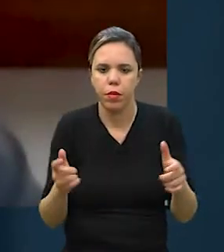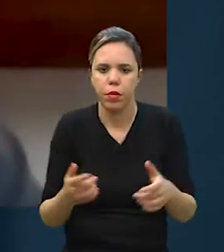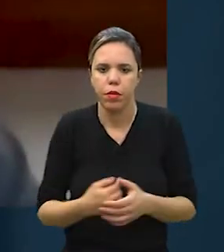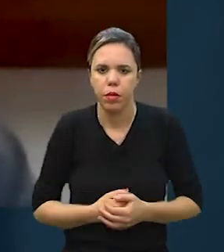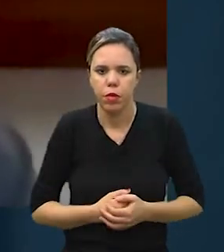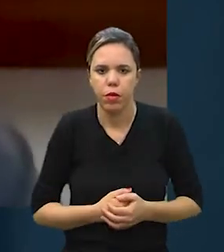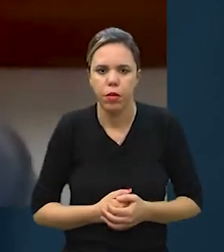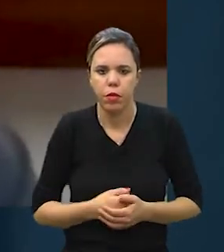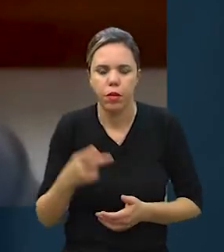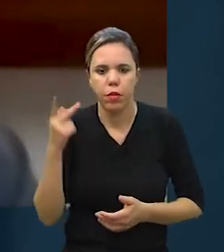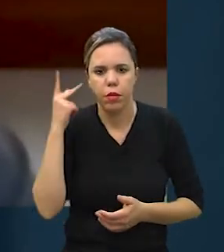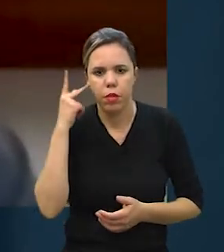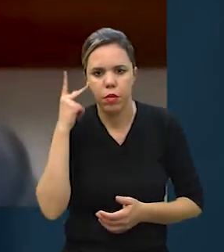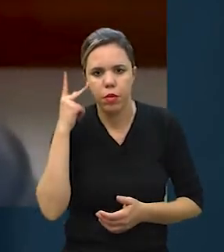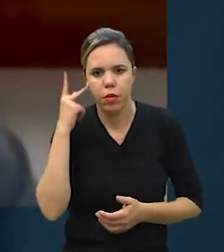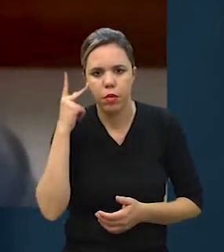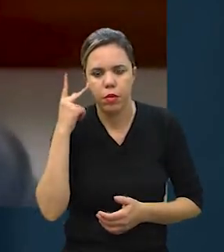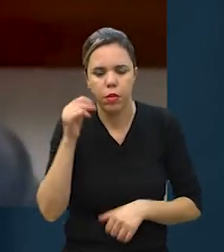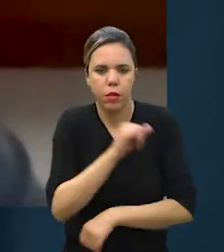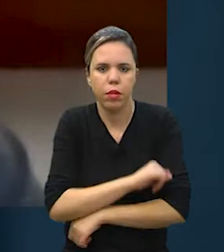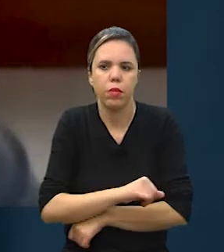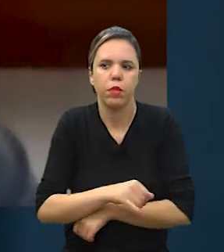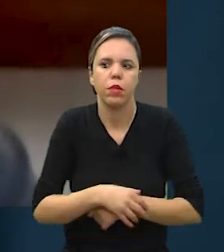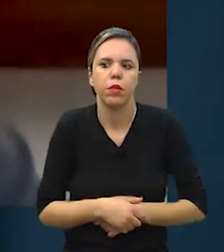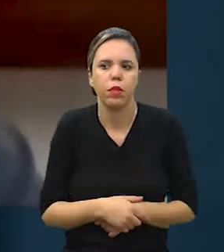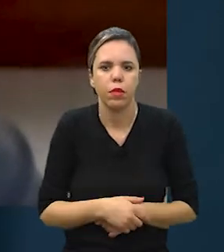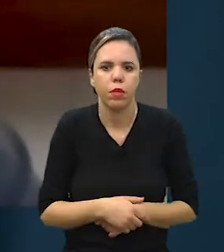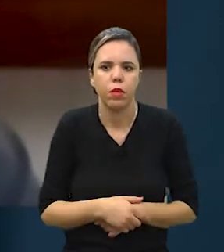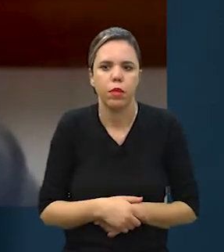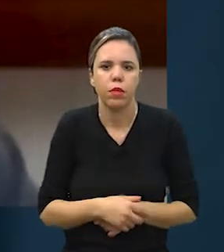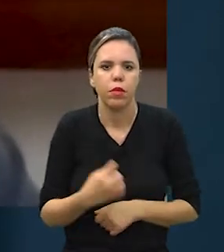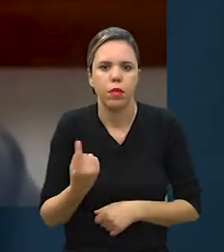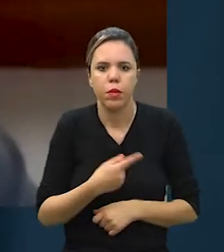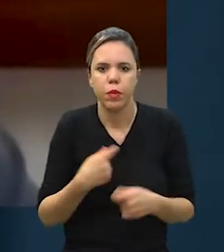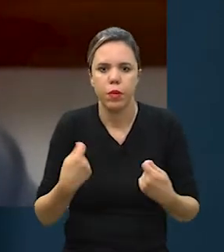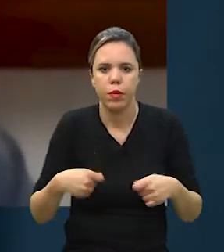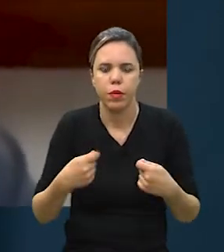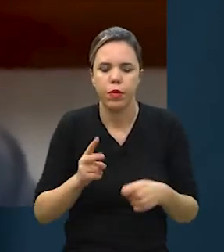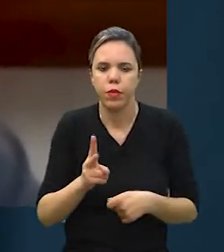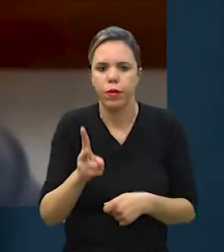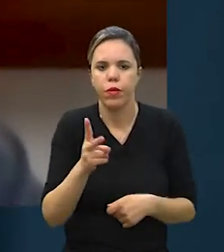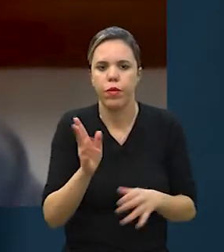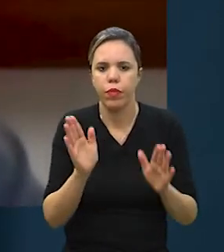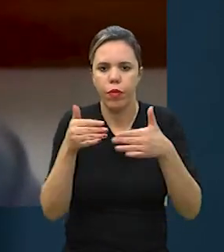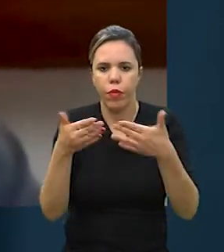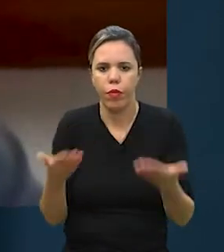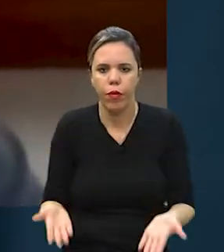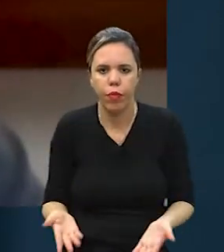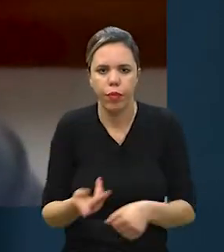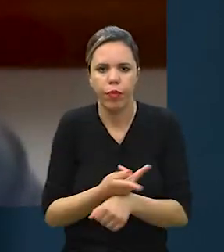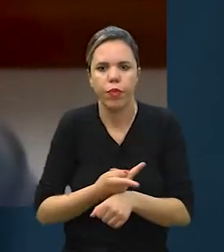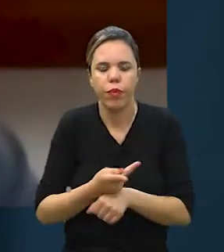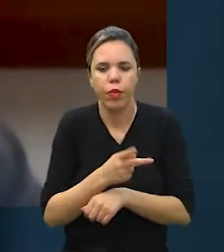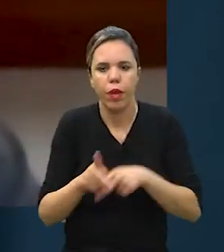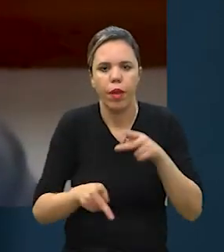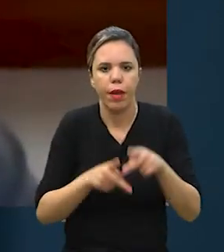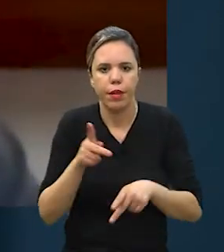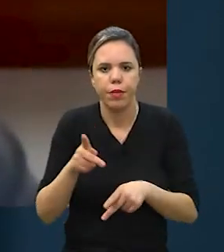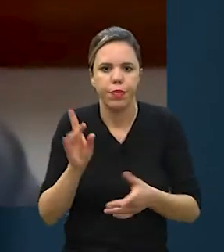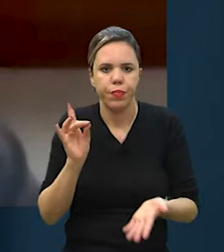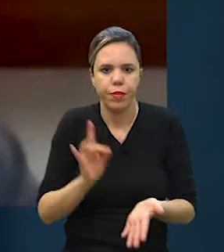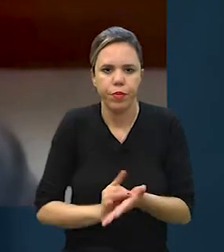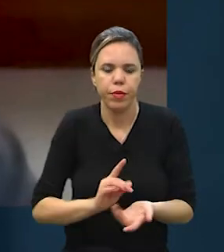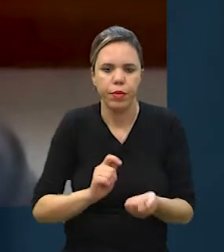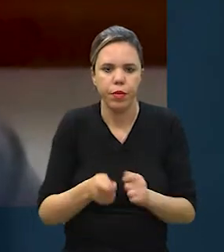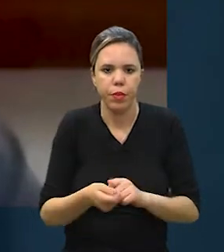maiores, como São Paulo ou Rio de Janeiro, a gente precisa sempre estar focando e procurando pessoas